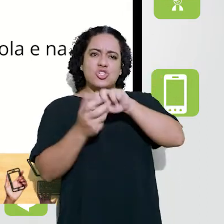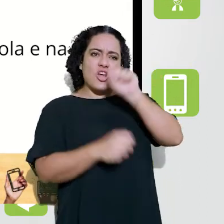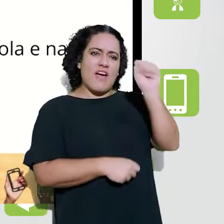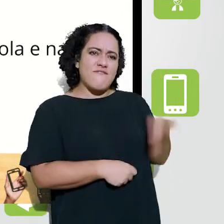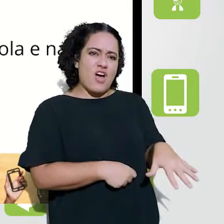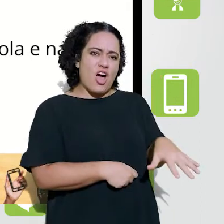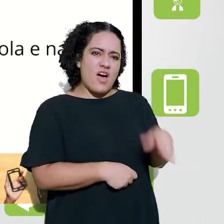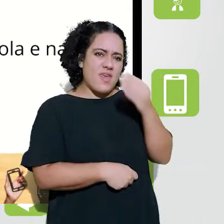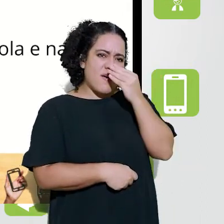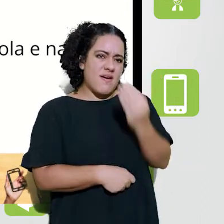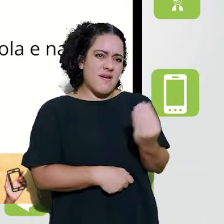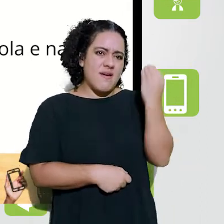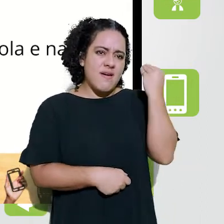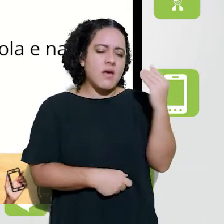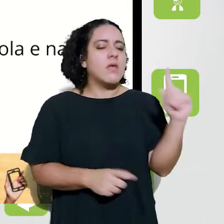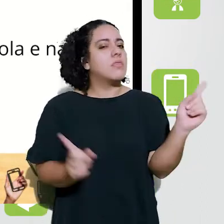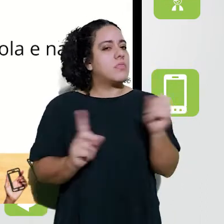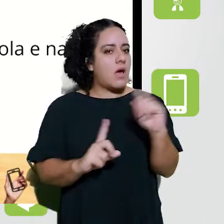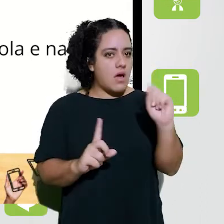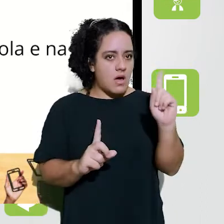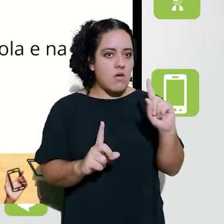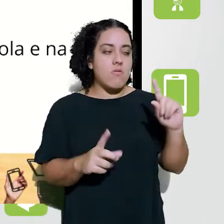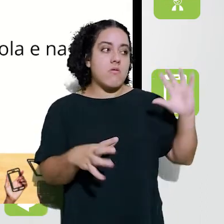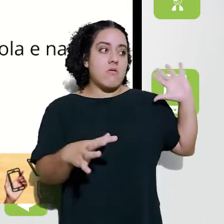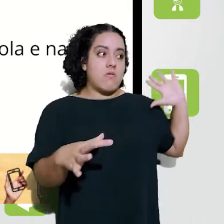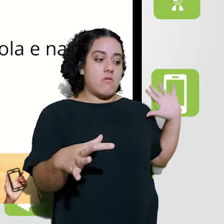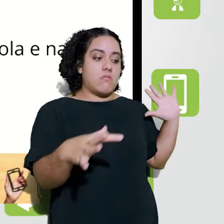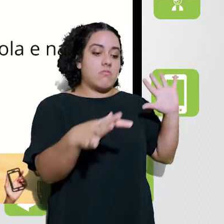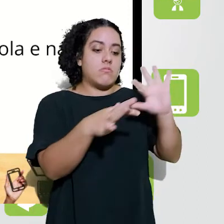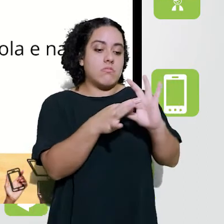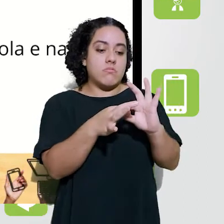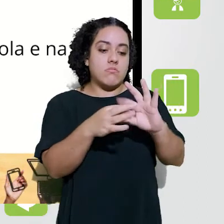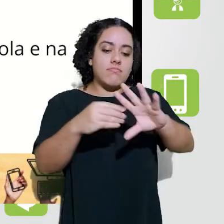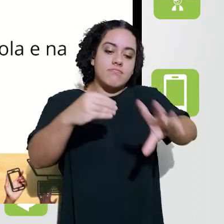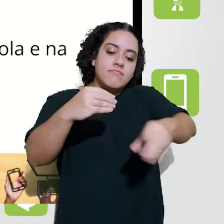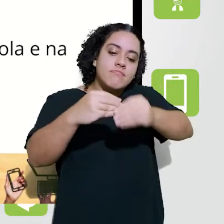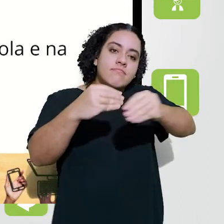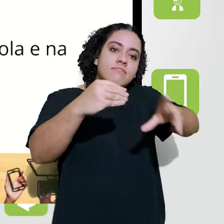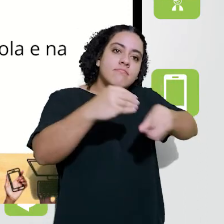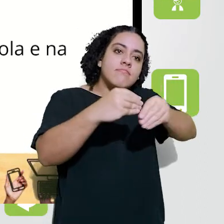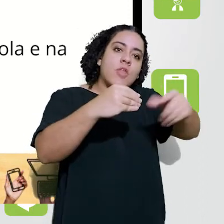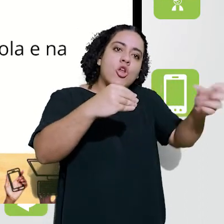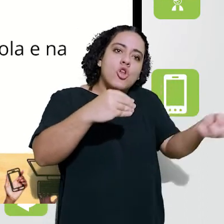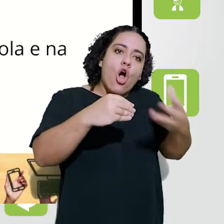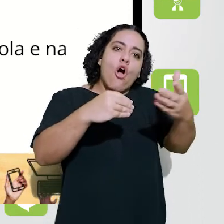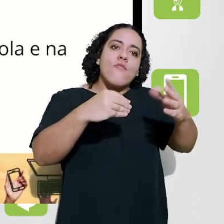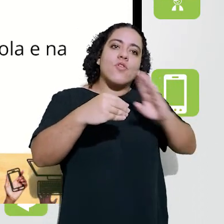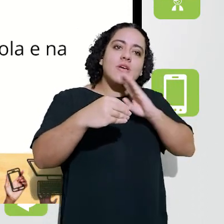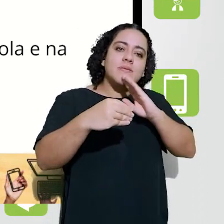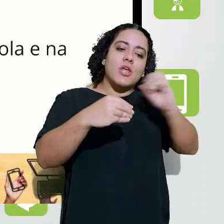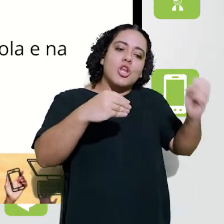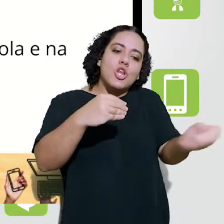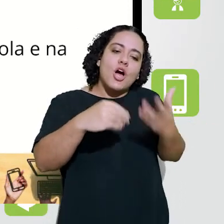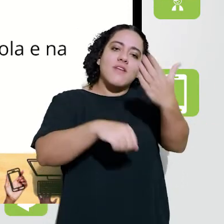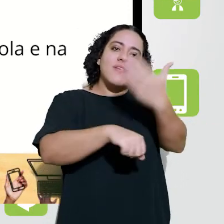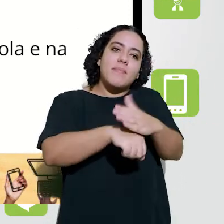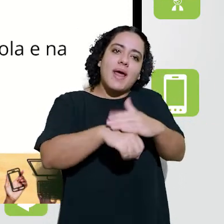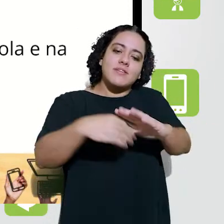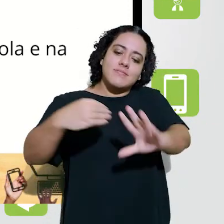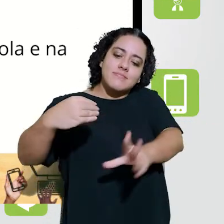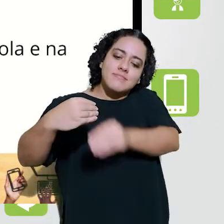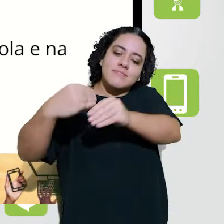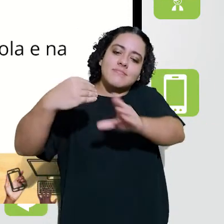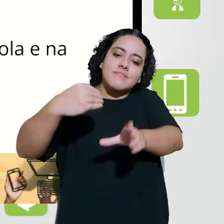ser desperdiçado. A gente vai ter a possibilidade de ancorar novos conhecimentos,